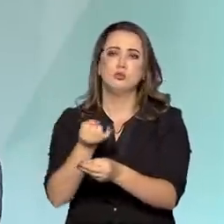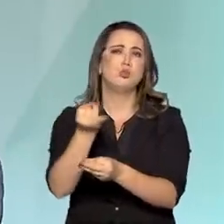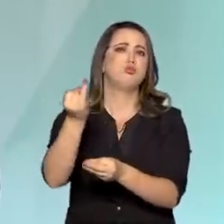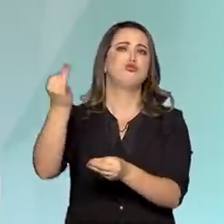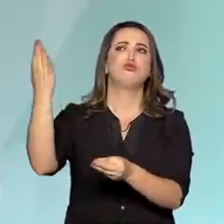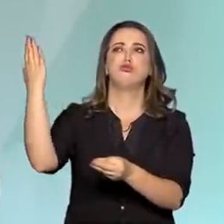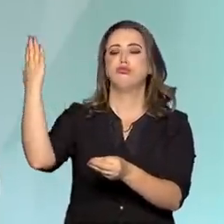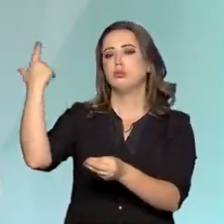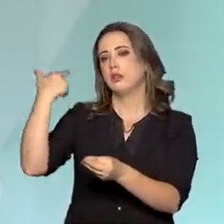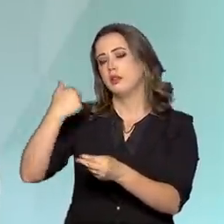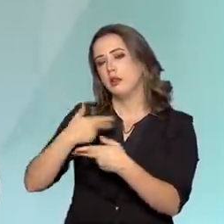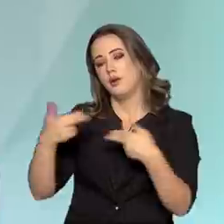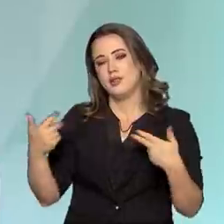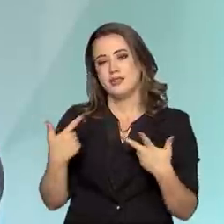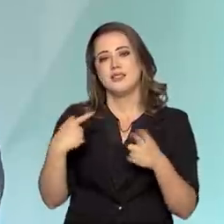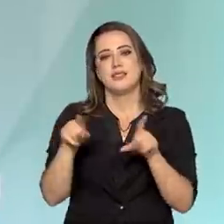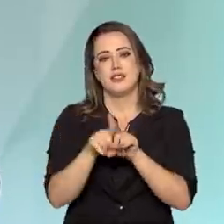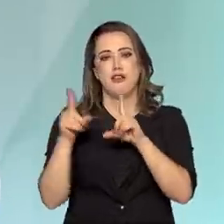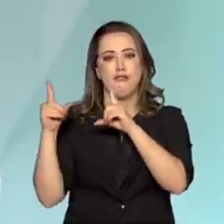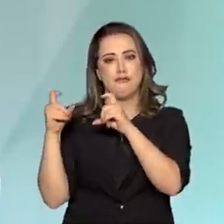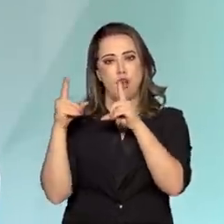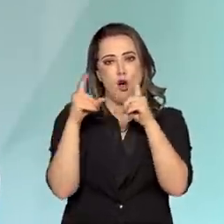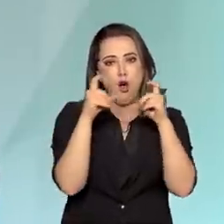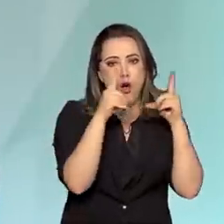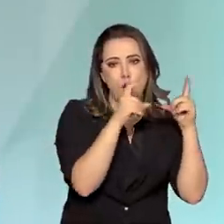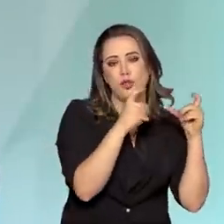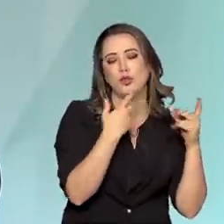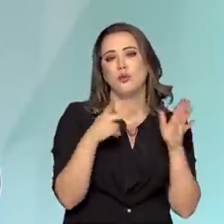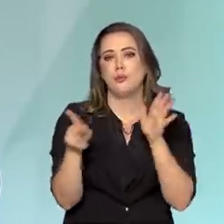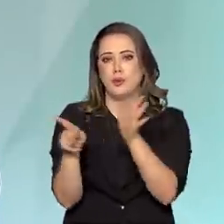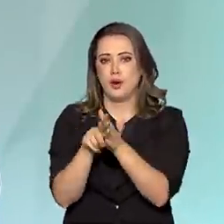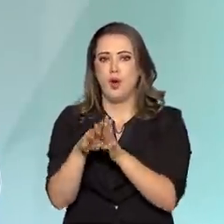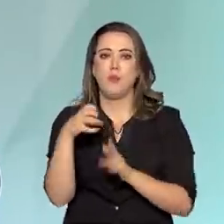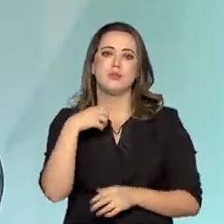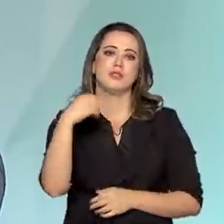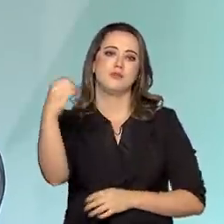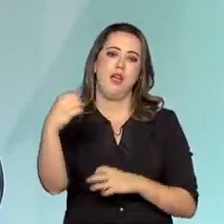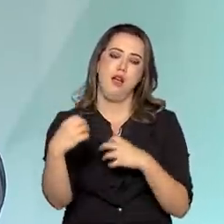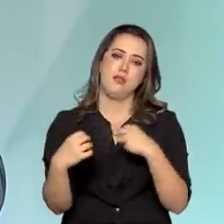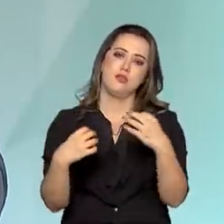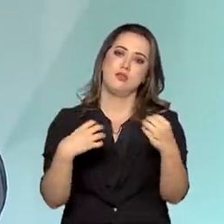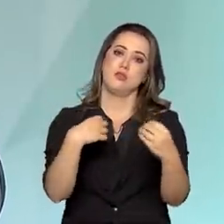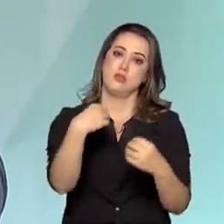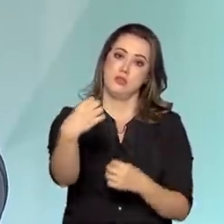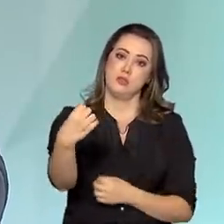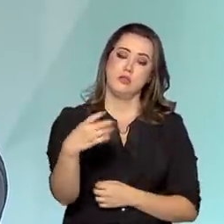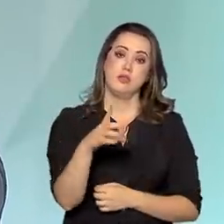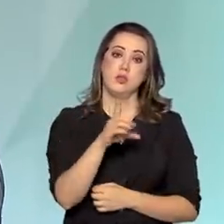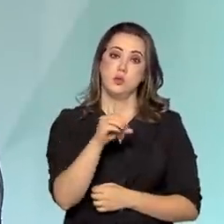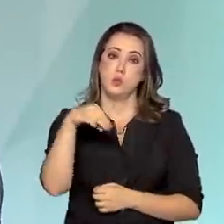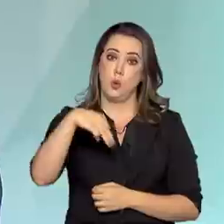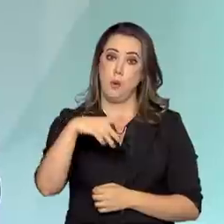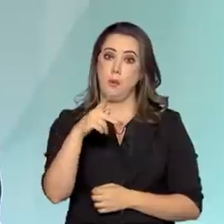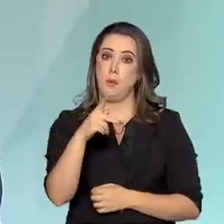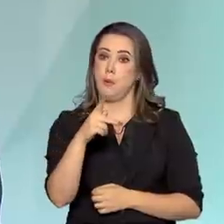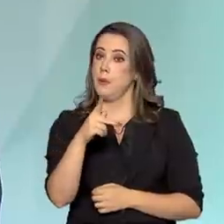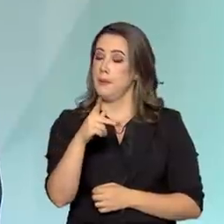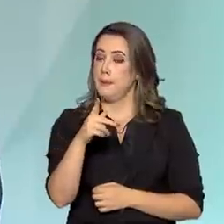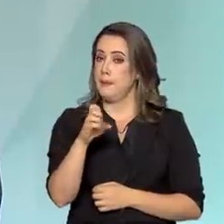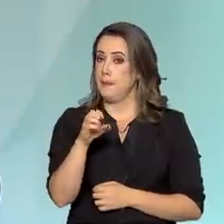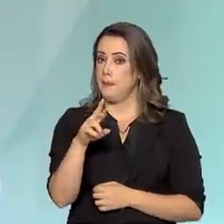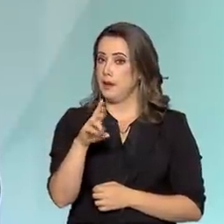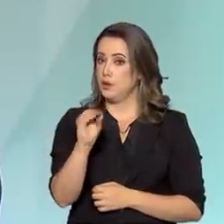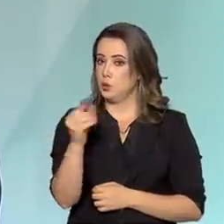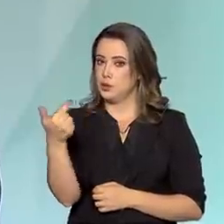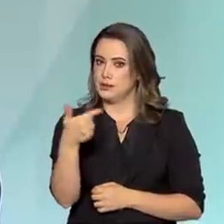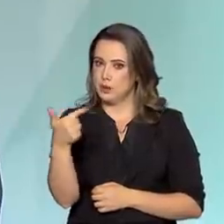série de itens, entre os quais as famosas fotografias tiradas por eles em suas viagens. Então, o Dom Pedro II é um grande exemplo de como é que essa biblioteca